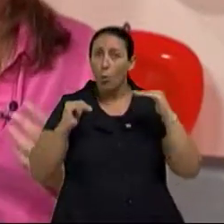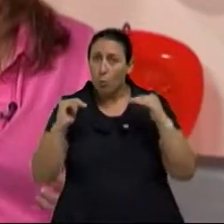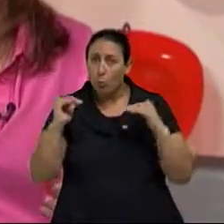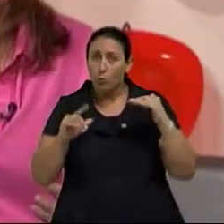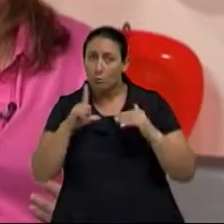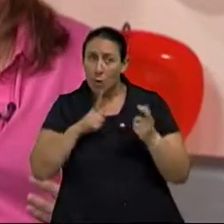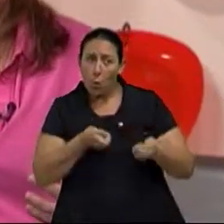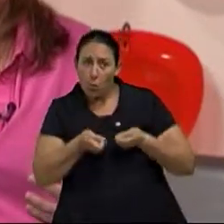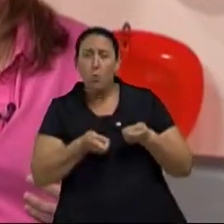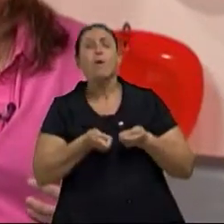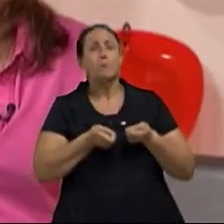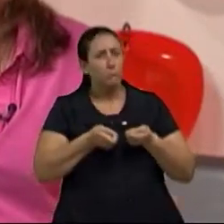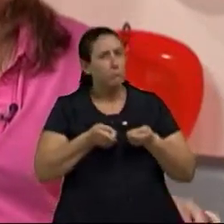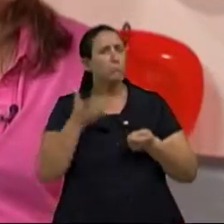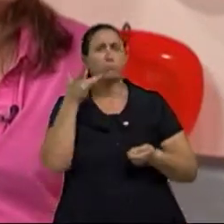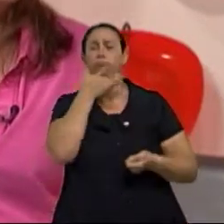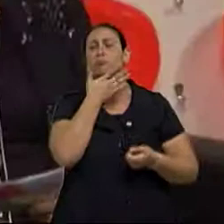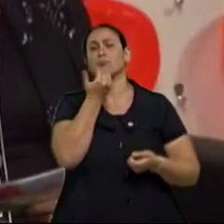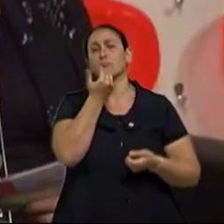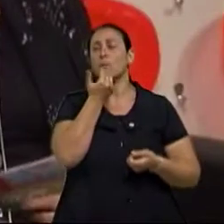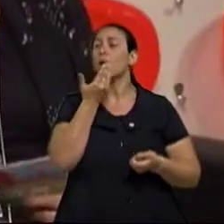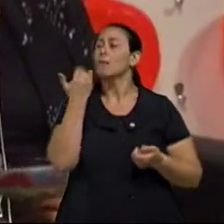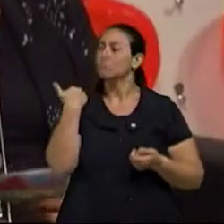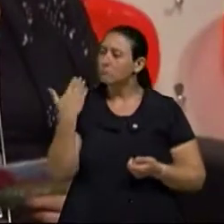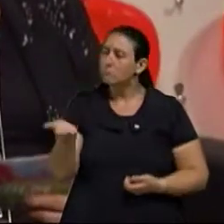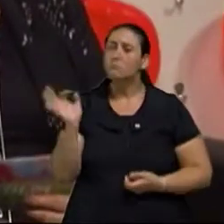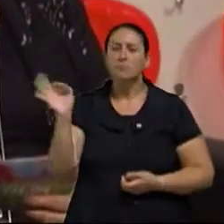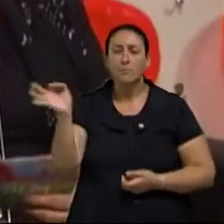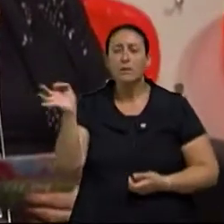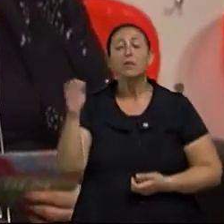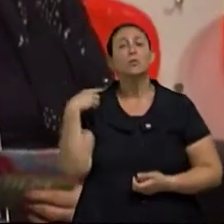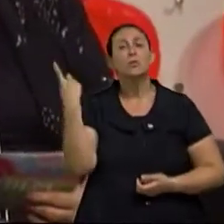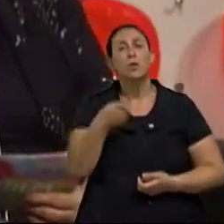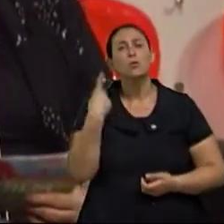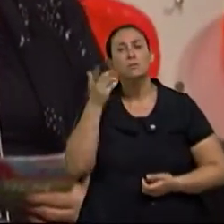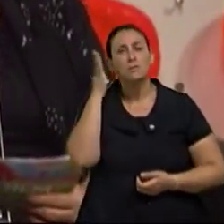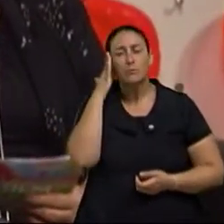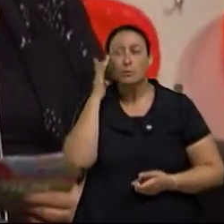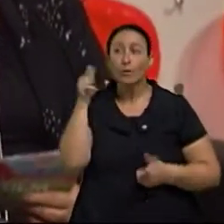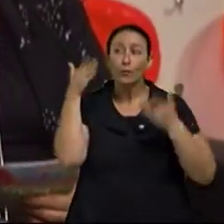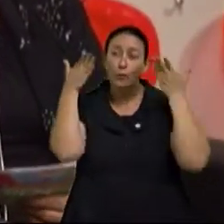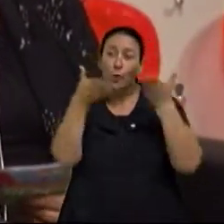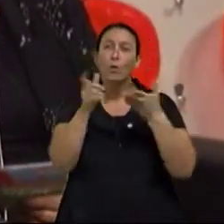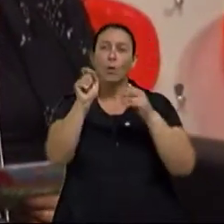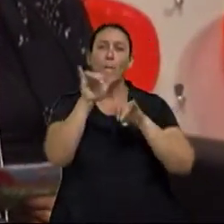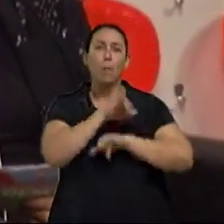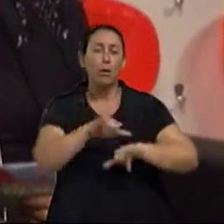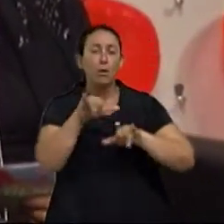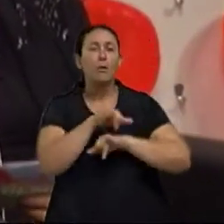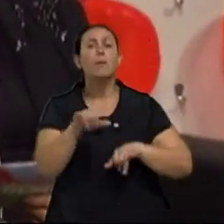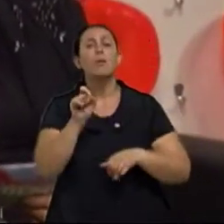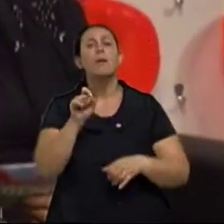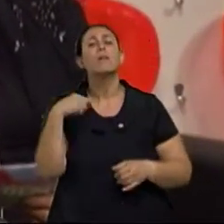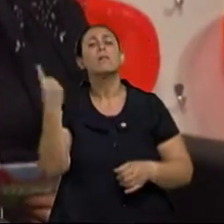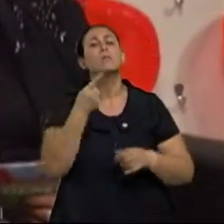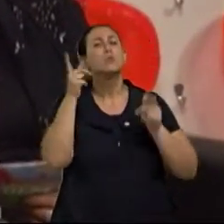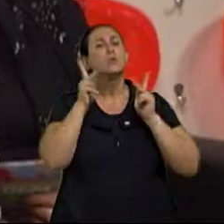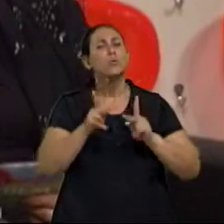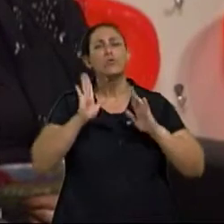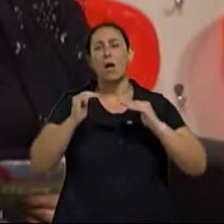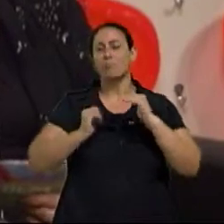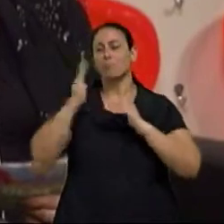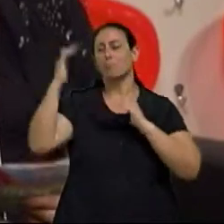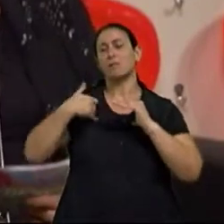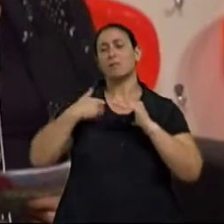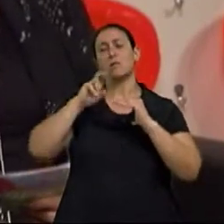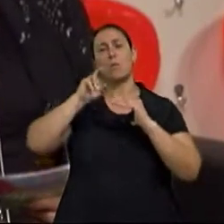ele é um excelente alimento. Bom, mas aí nós chegamos naquela parte que é o foco do nosso programa, que é quem já passou dos 50, dos